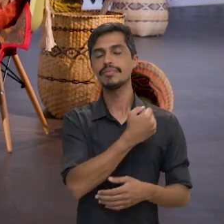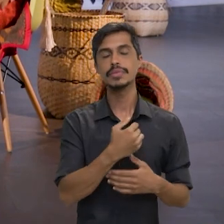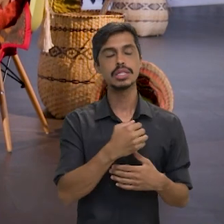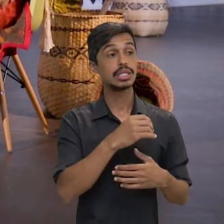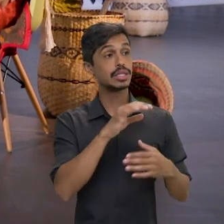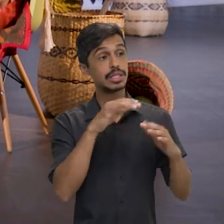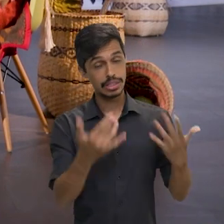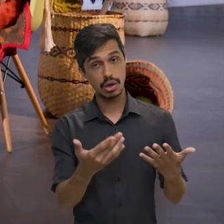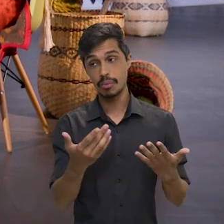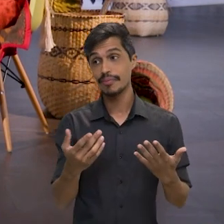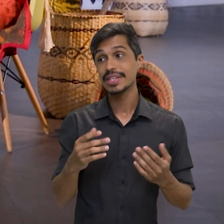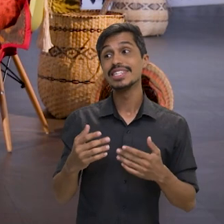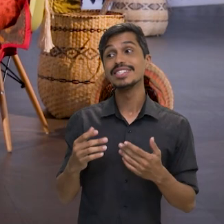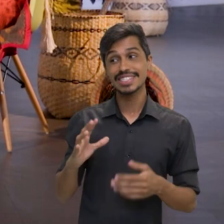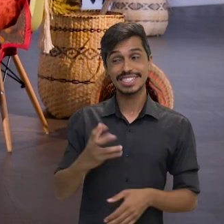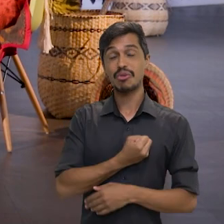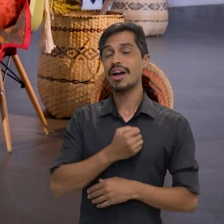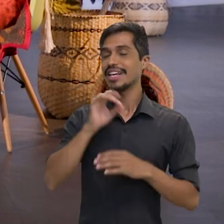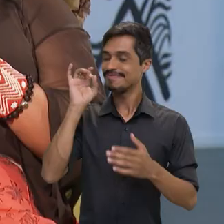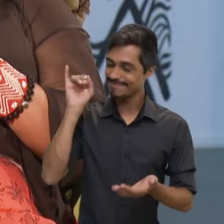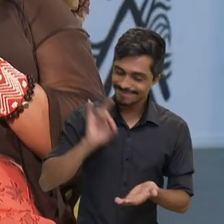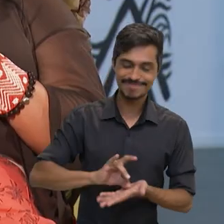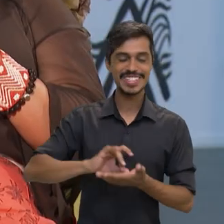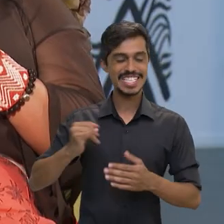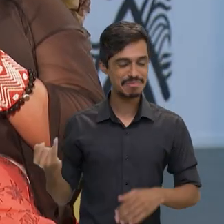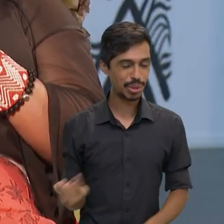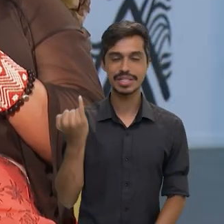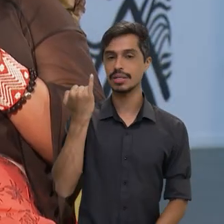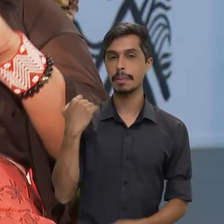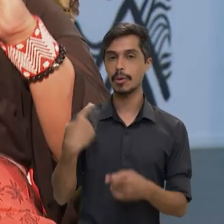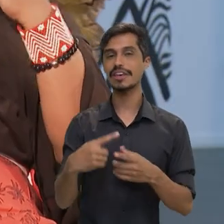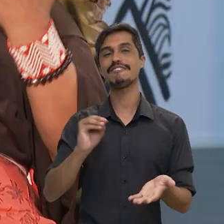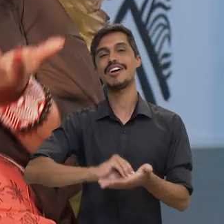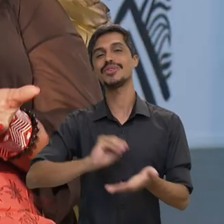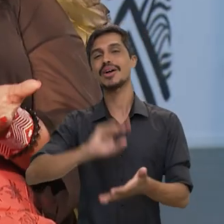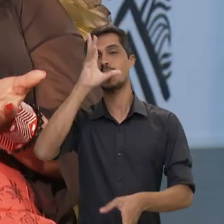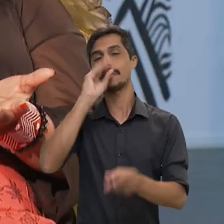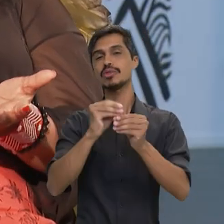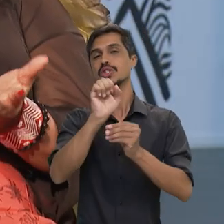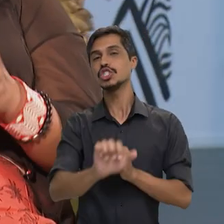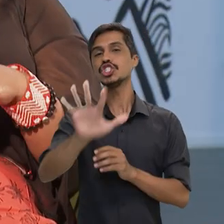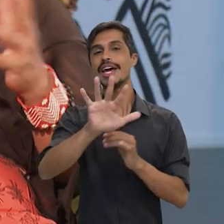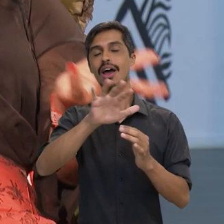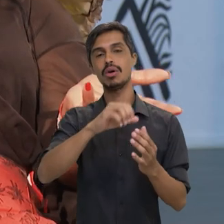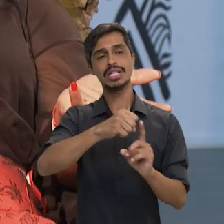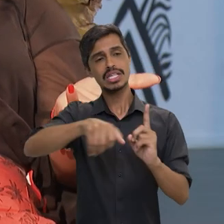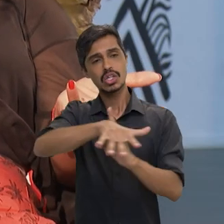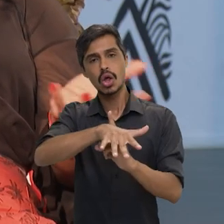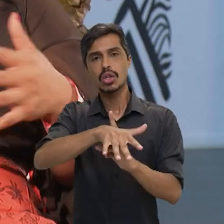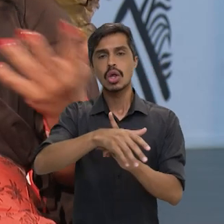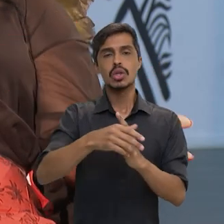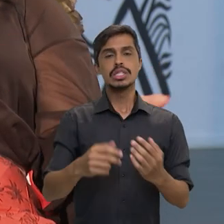viu? Eu acho que ainda falta, ainda falta uma compreensão maior da sociedade,